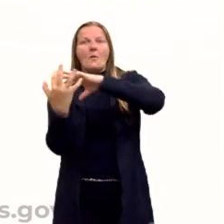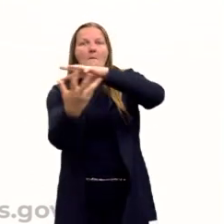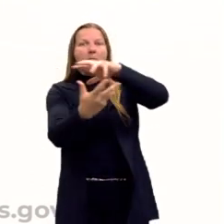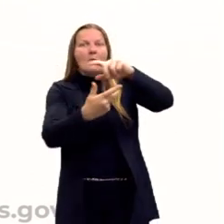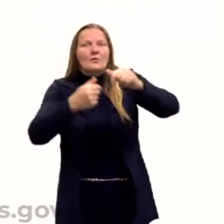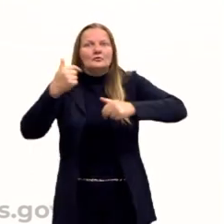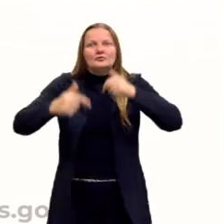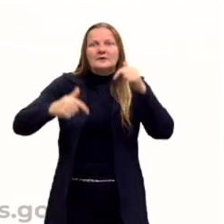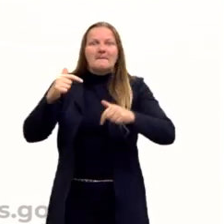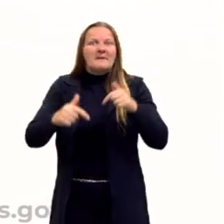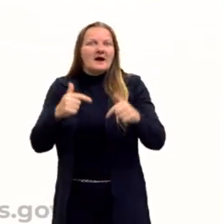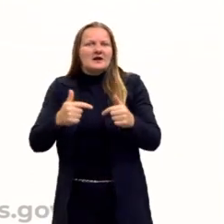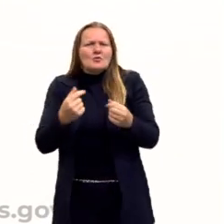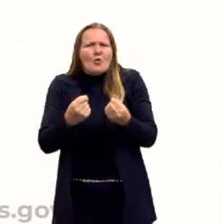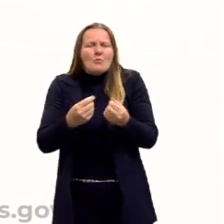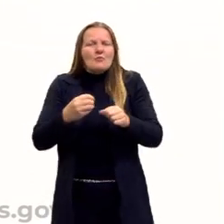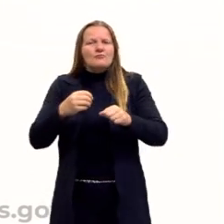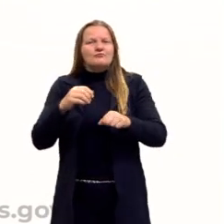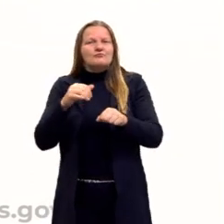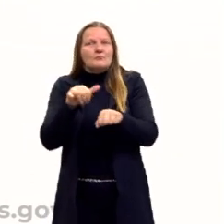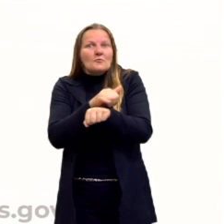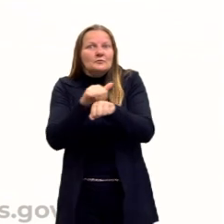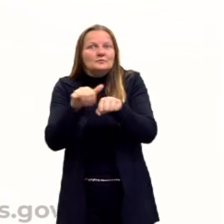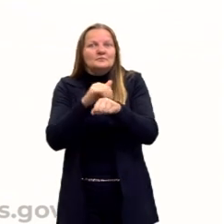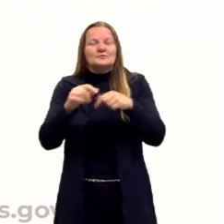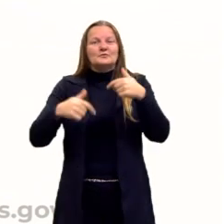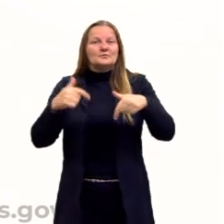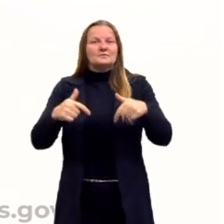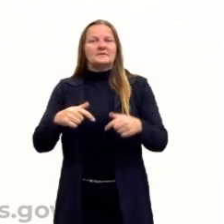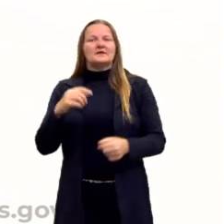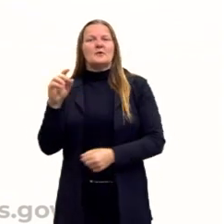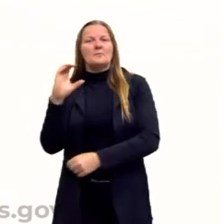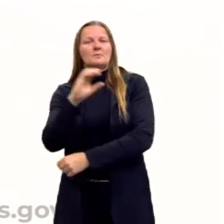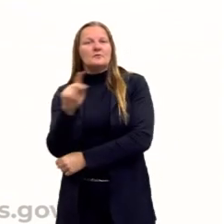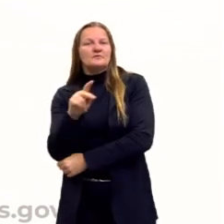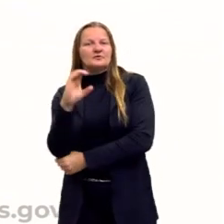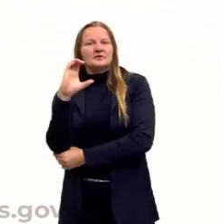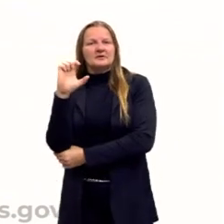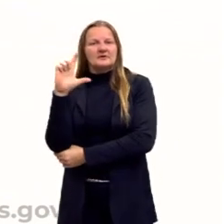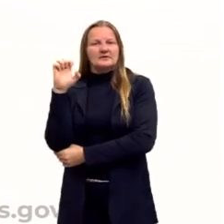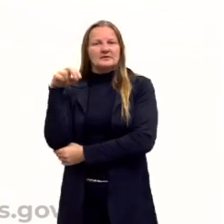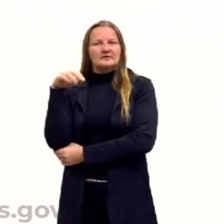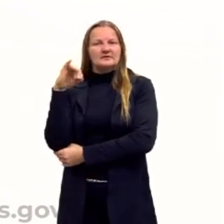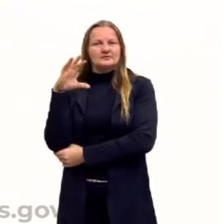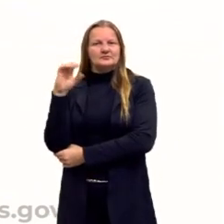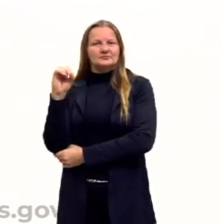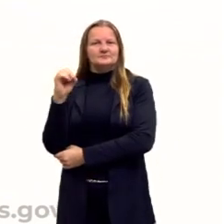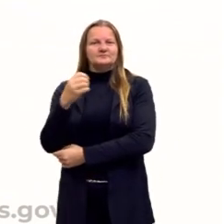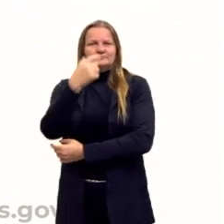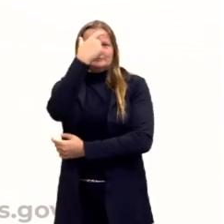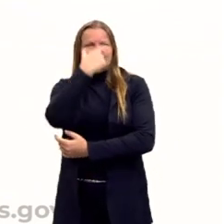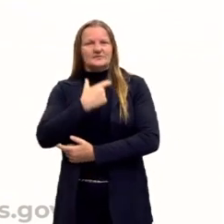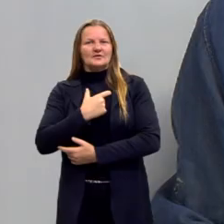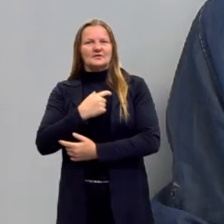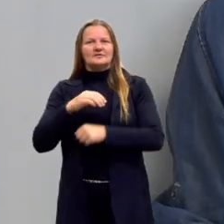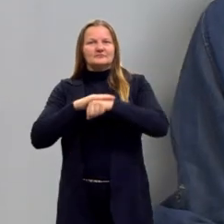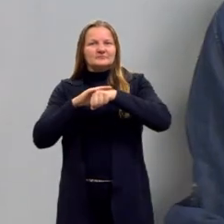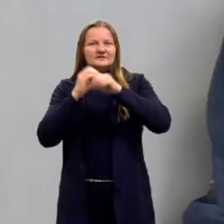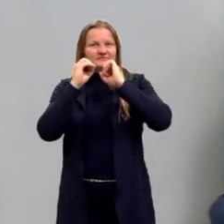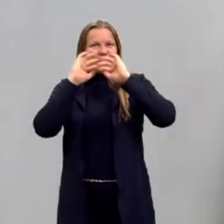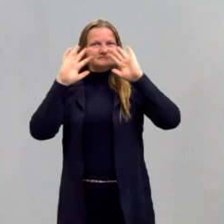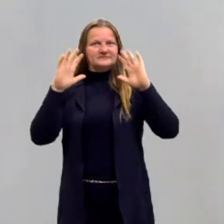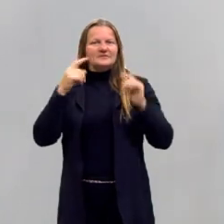vamos ver na aula de hoje, tá ok? Eu sou o professor Clênio Vianem Amazoneto, sou um sujeito de pele clara,